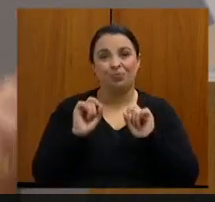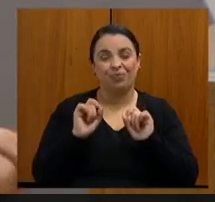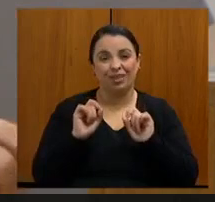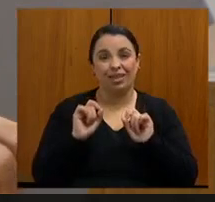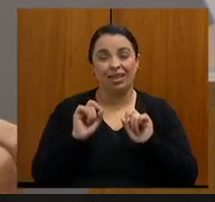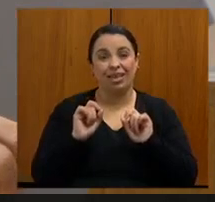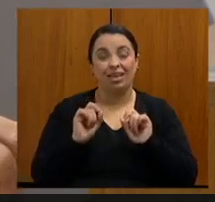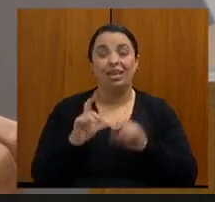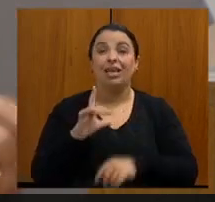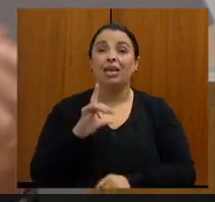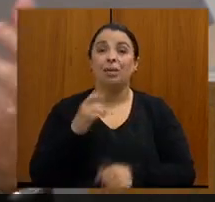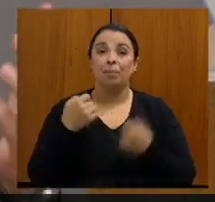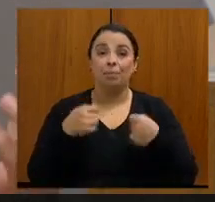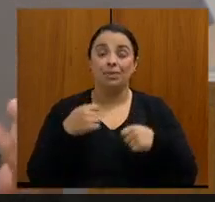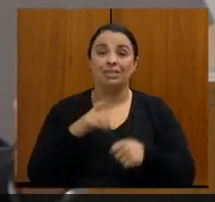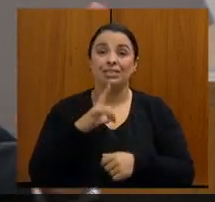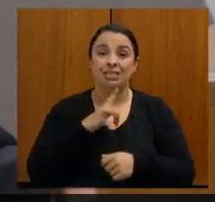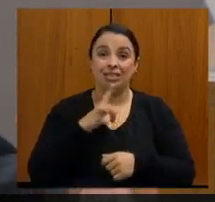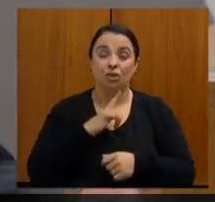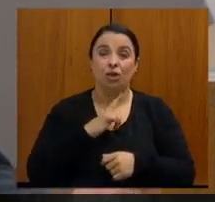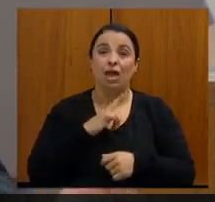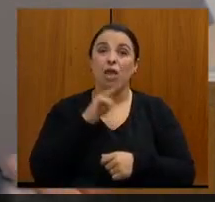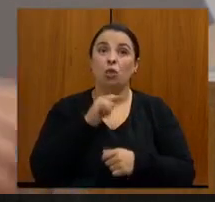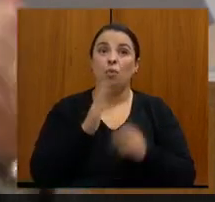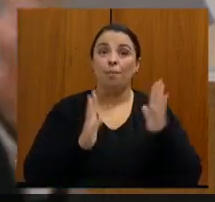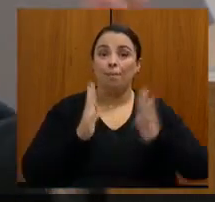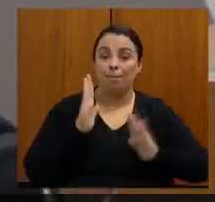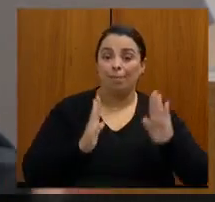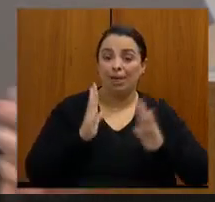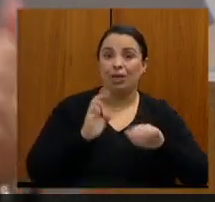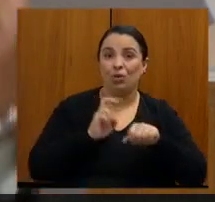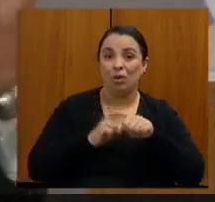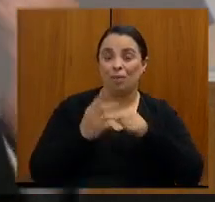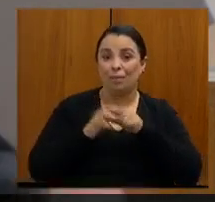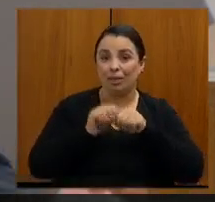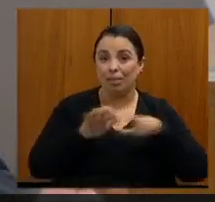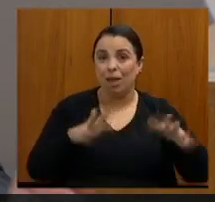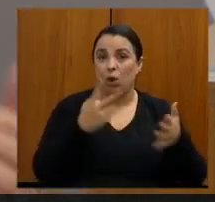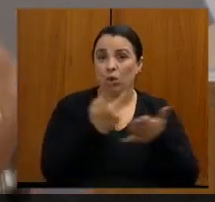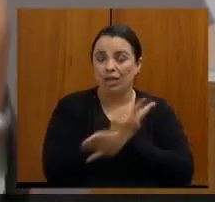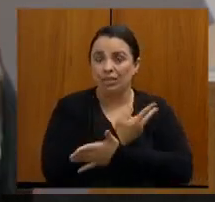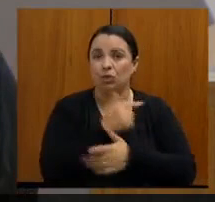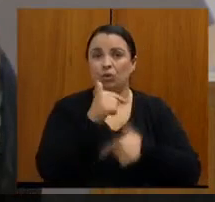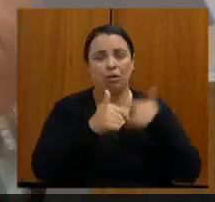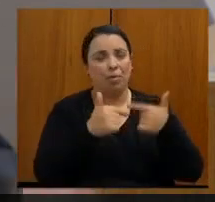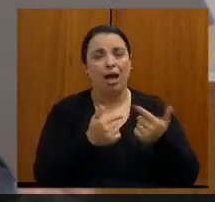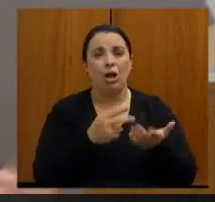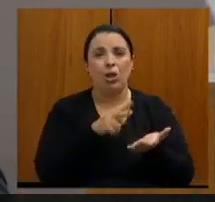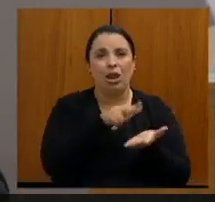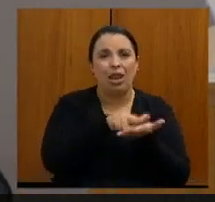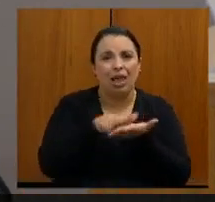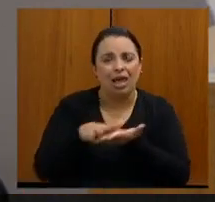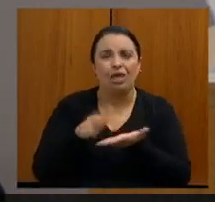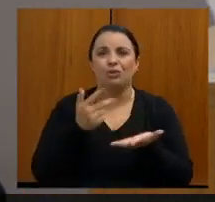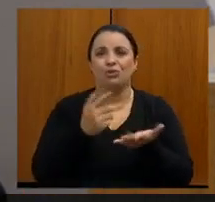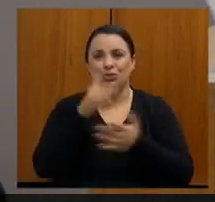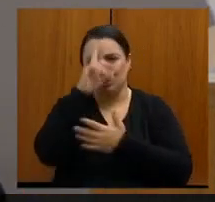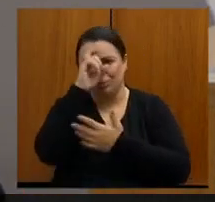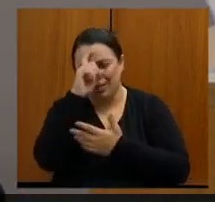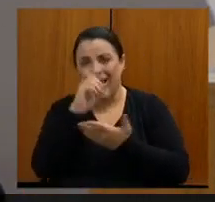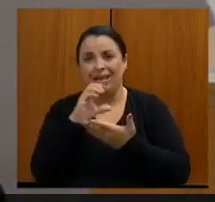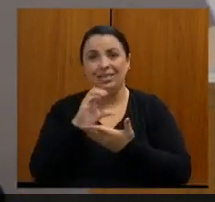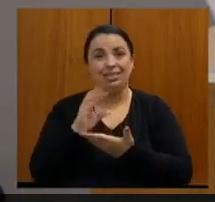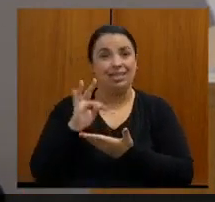retenha o que foi feito durante a pandemia, com leitos, com hospitais, com CTIs, e que se